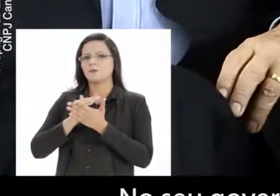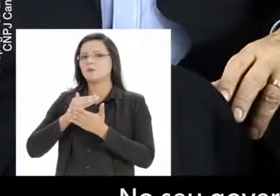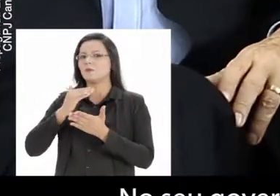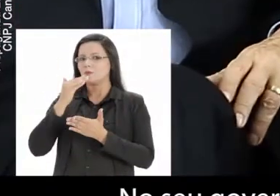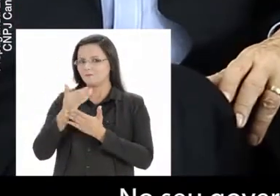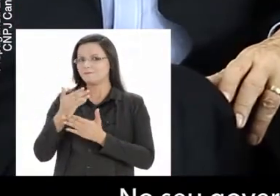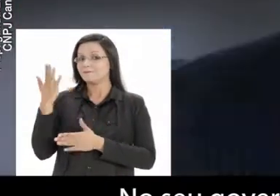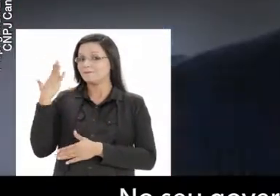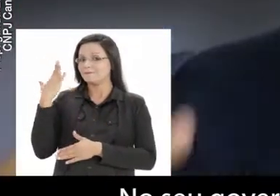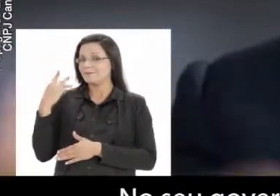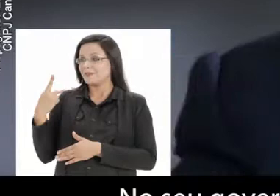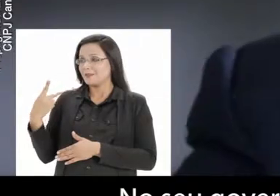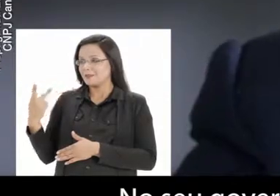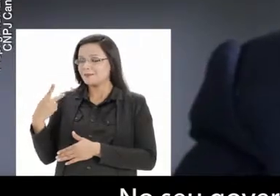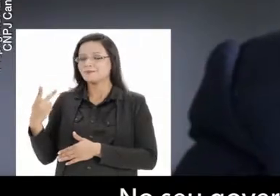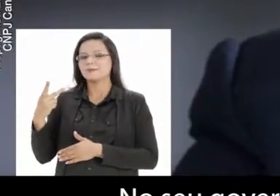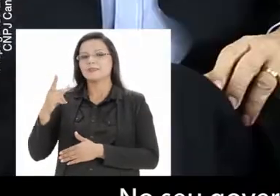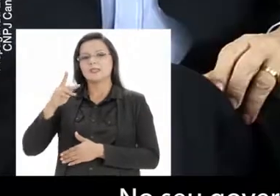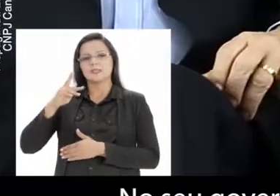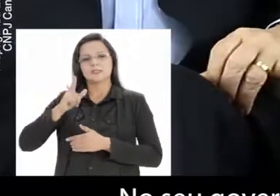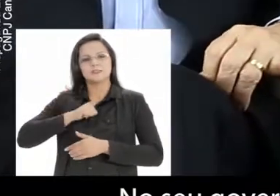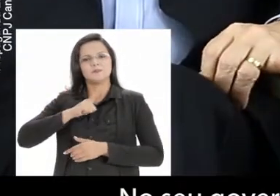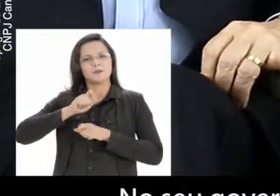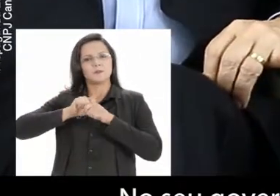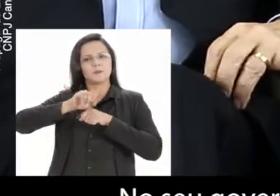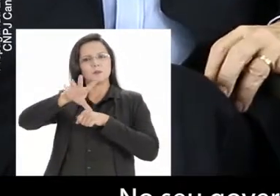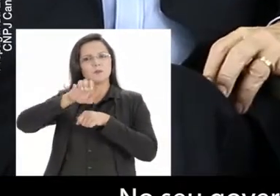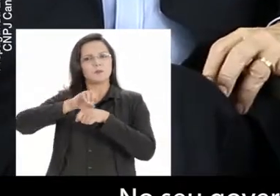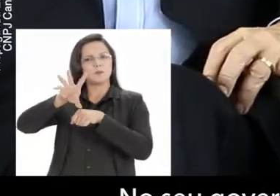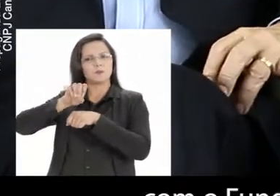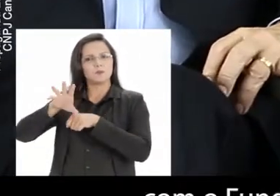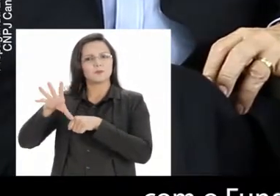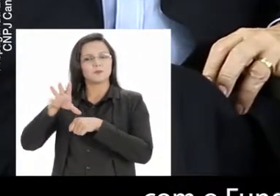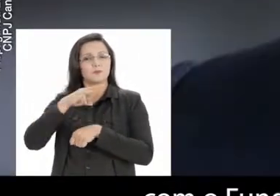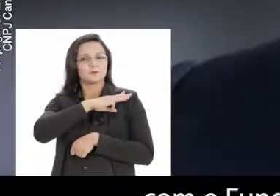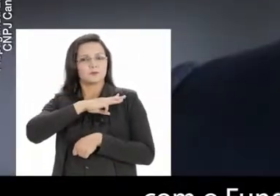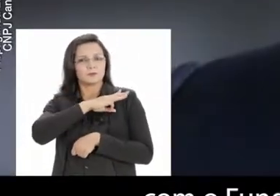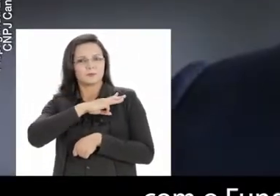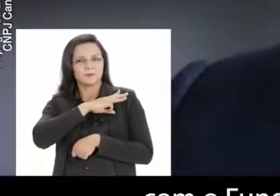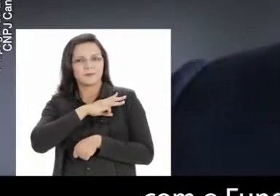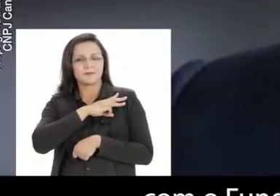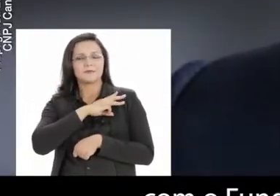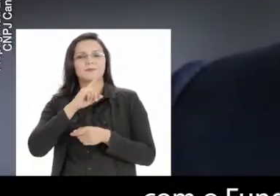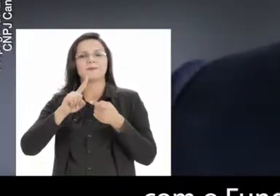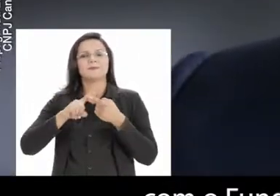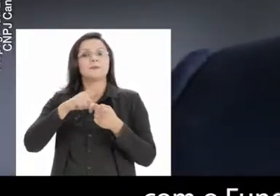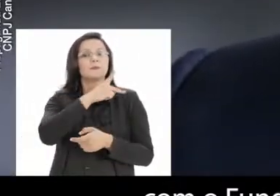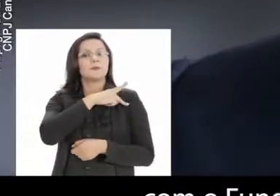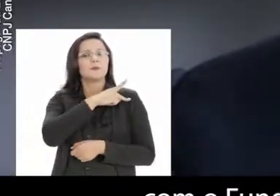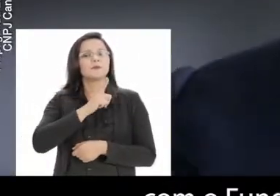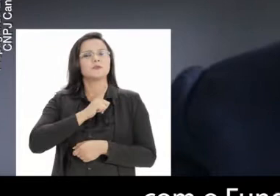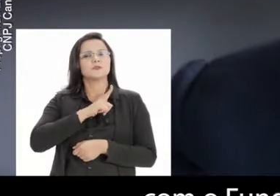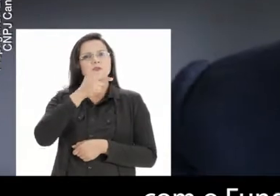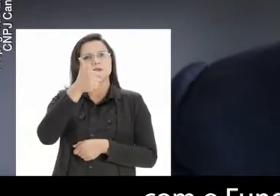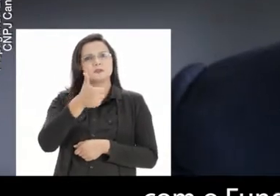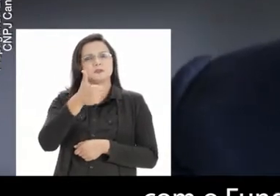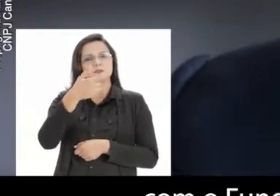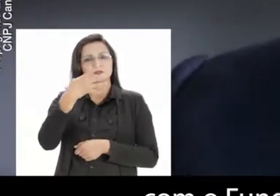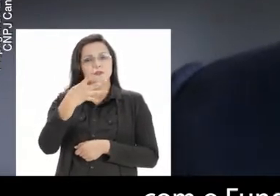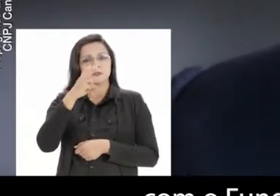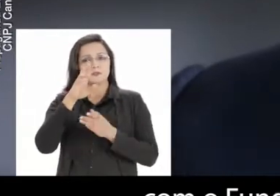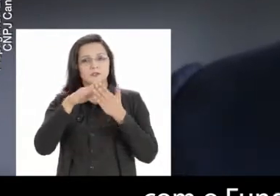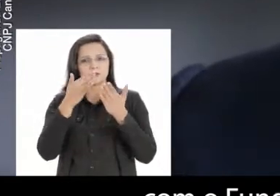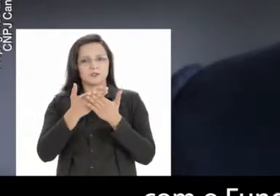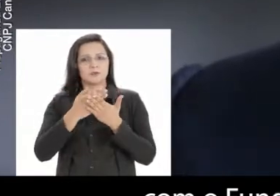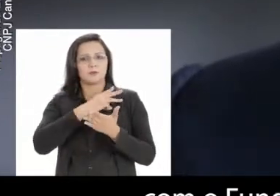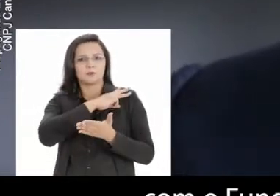No seu governo nós fizemos uma expansão do ensino médio com o Fundeb. O Piauí tinha 145